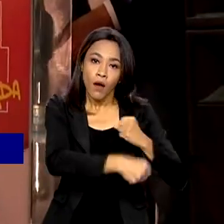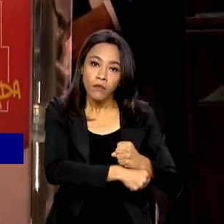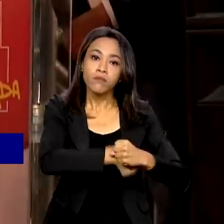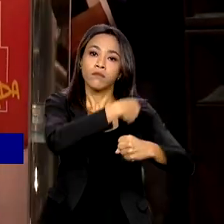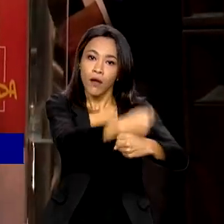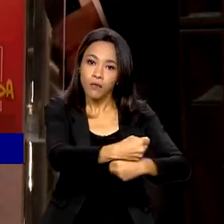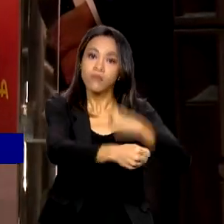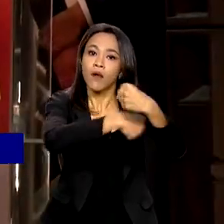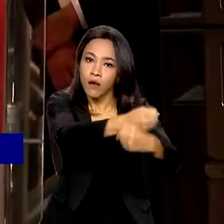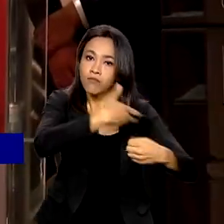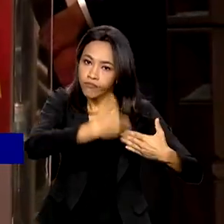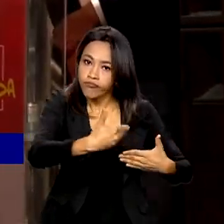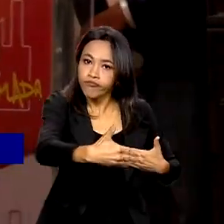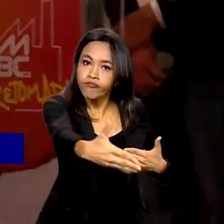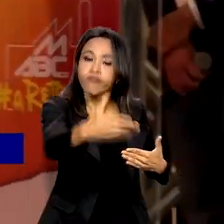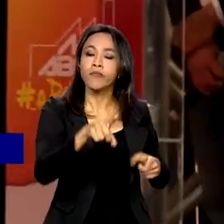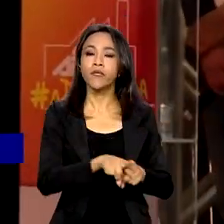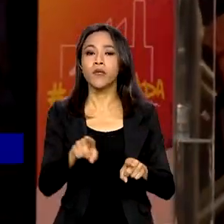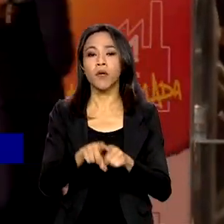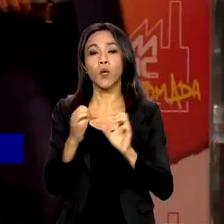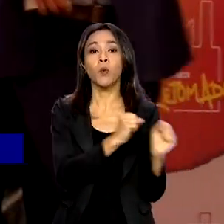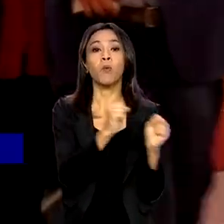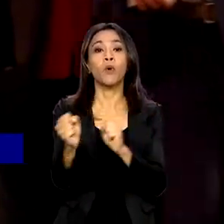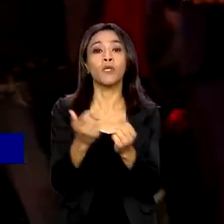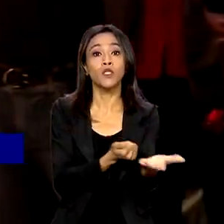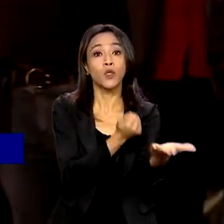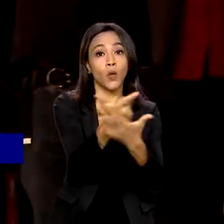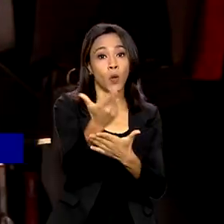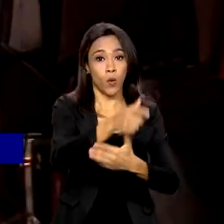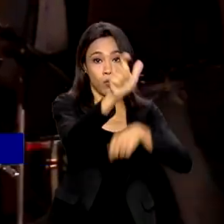além de ampliar o poder de compra dos brasileiros.